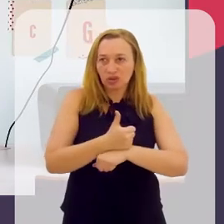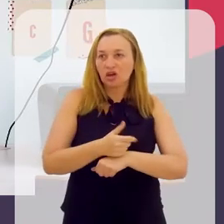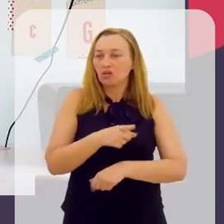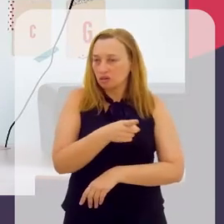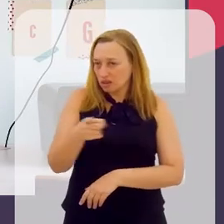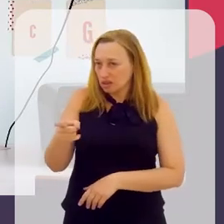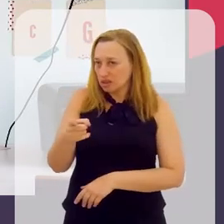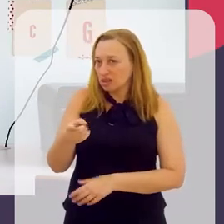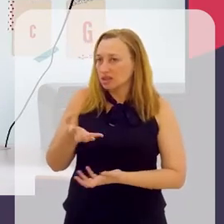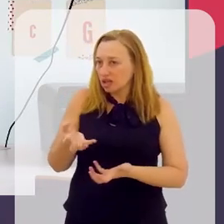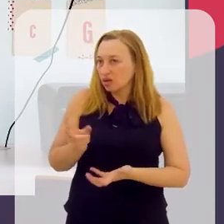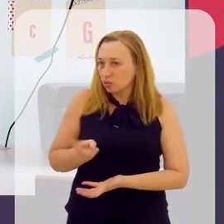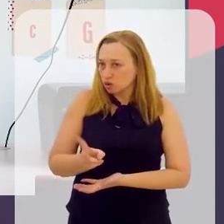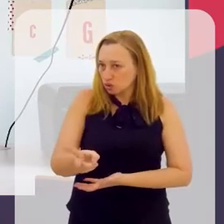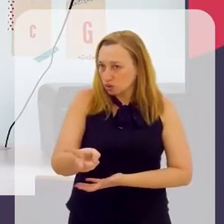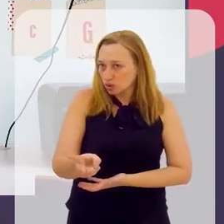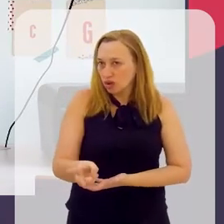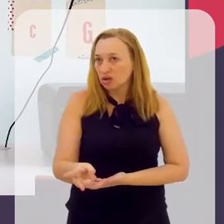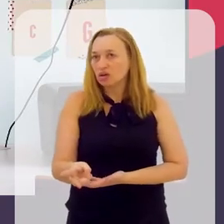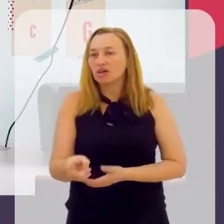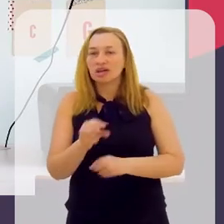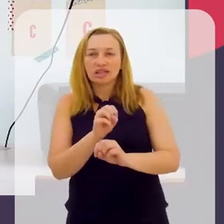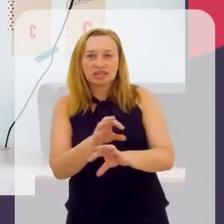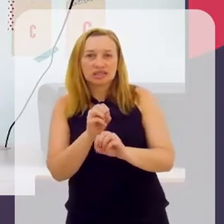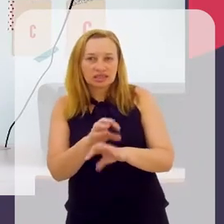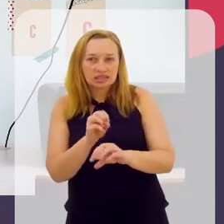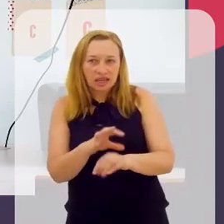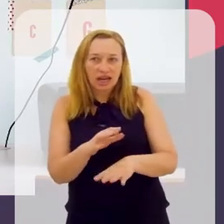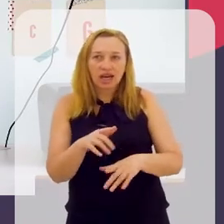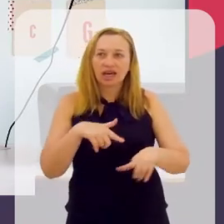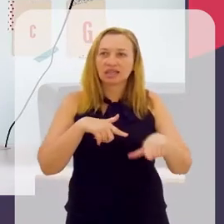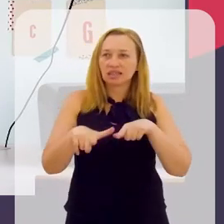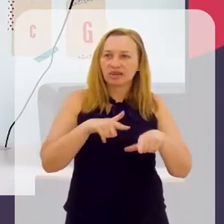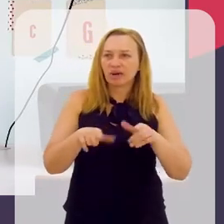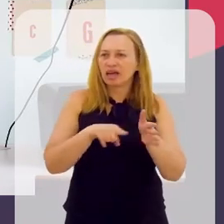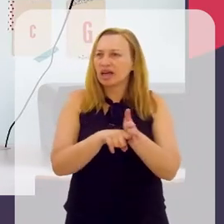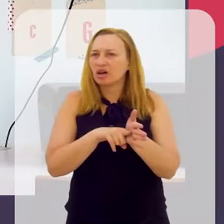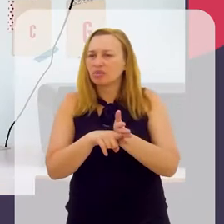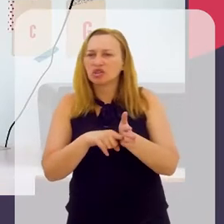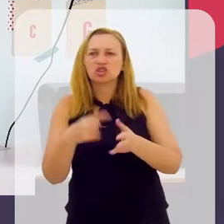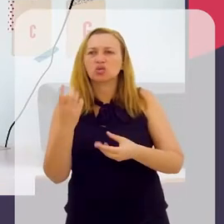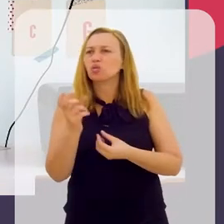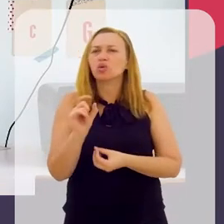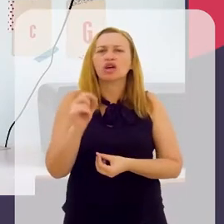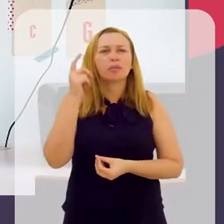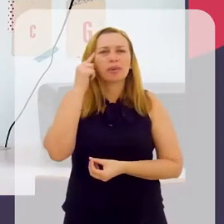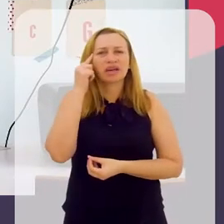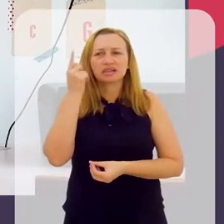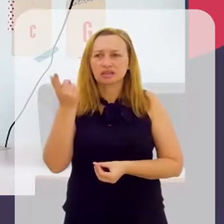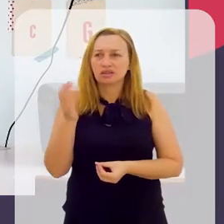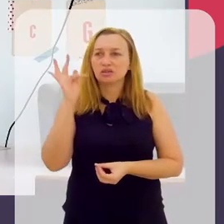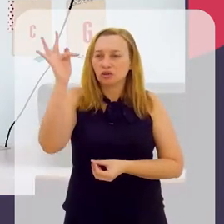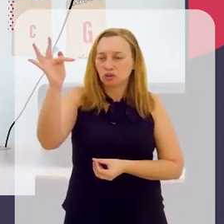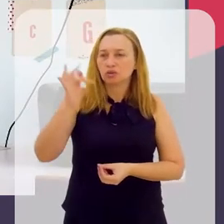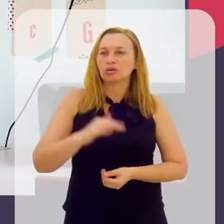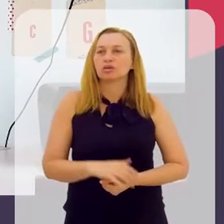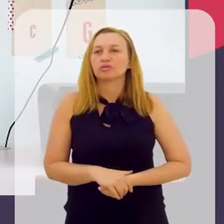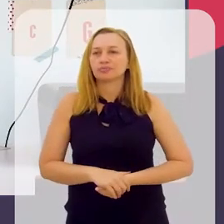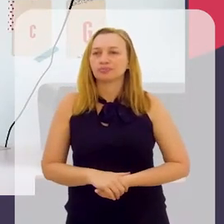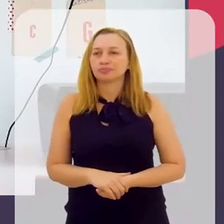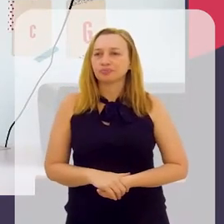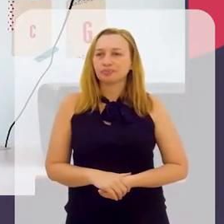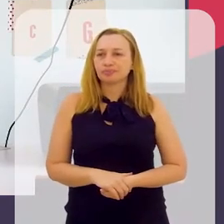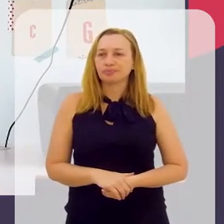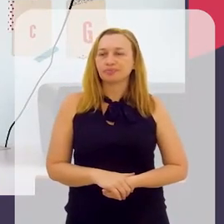vocês pretendem continuar, pretendem dar aula, pretendem trabalhar com pesquisa, o que vocês pensam daqui para